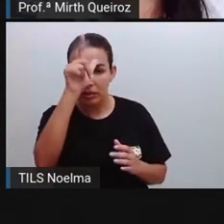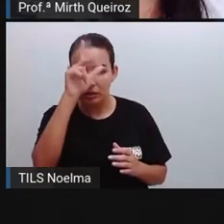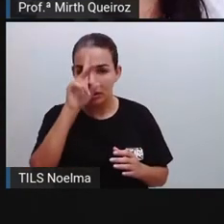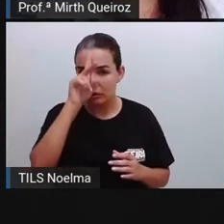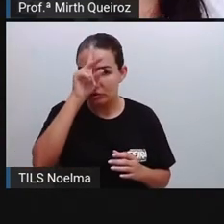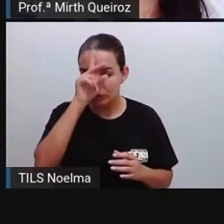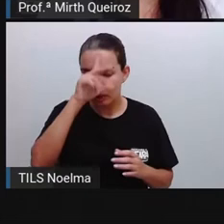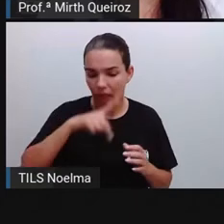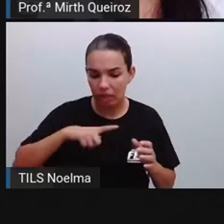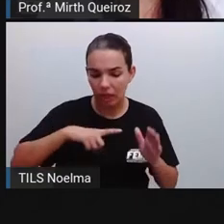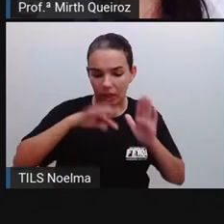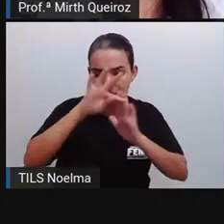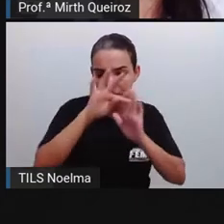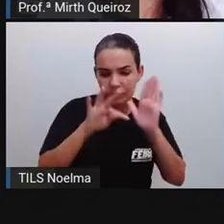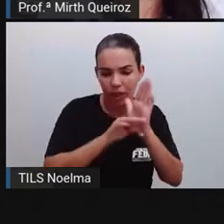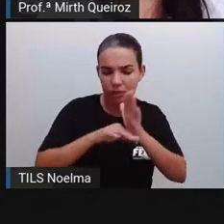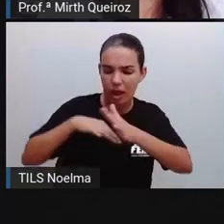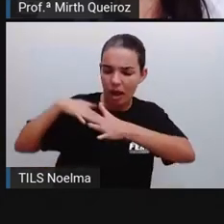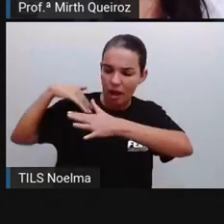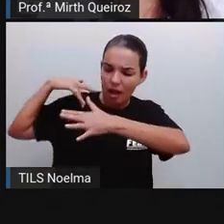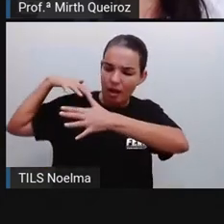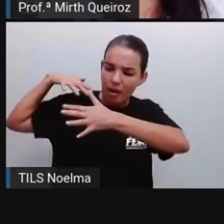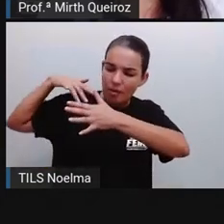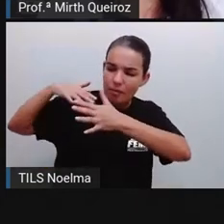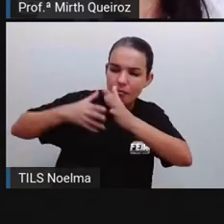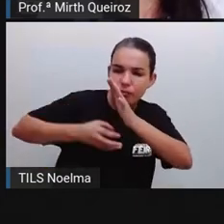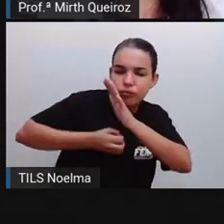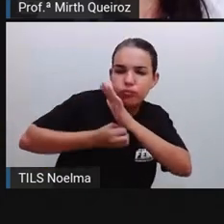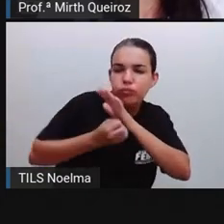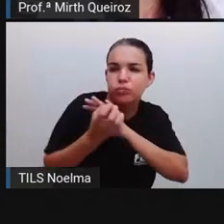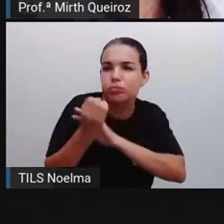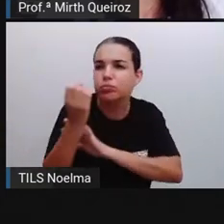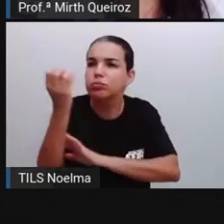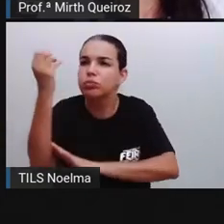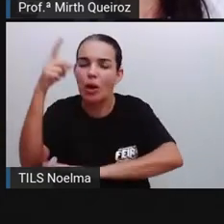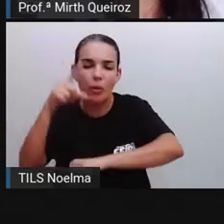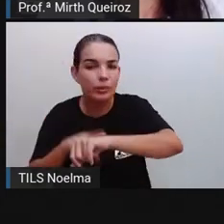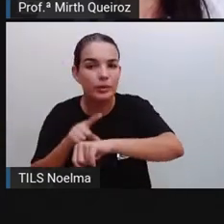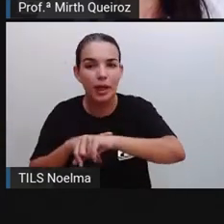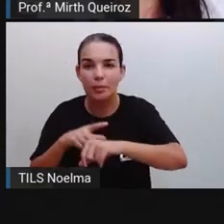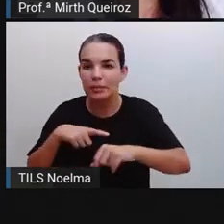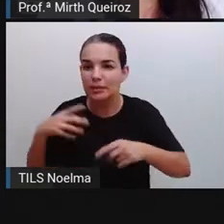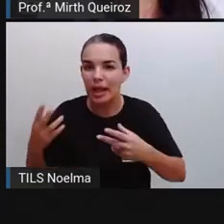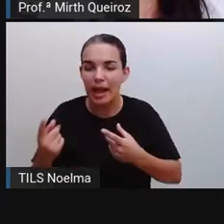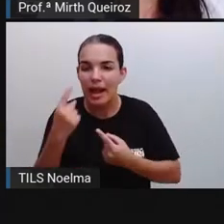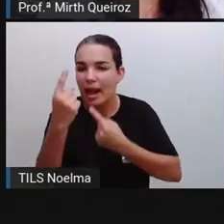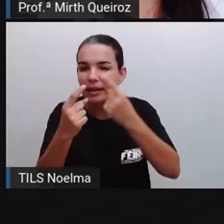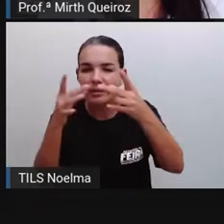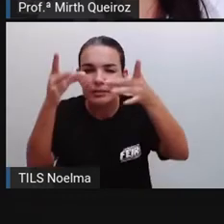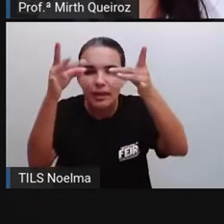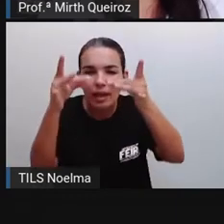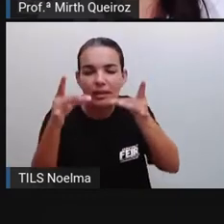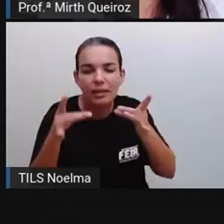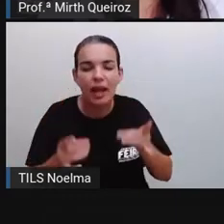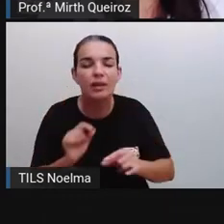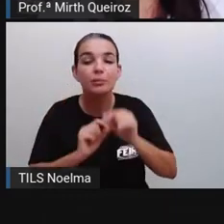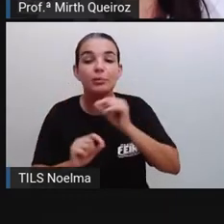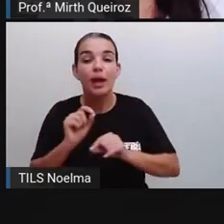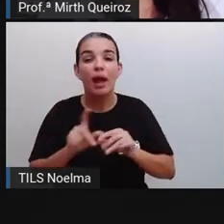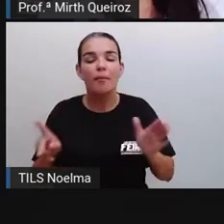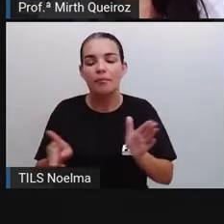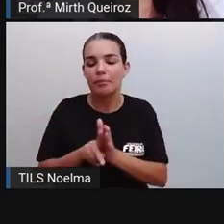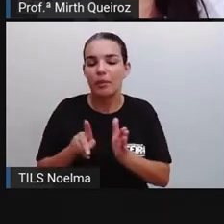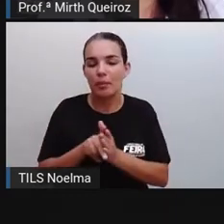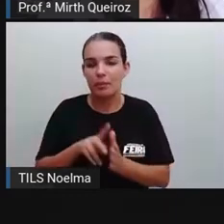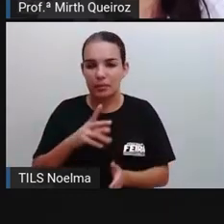viajam com o tempo e adquirem cada vez mais detalhes de uma geração. que incluem